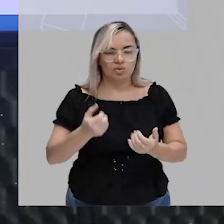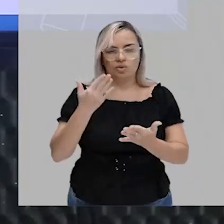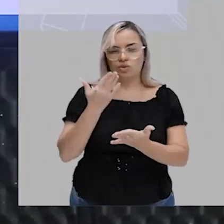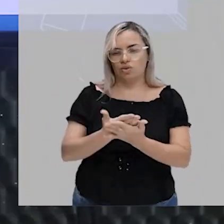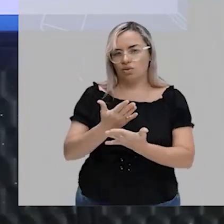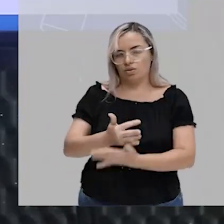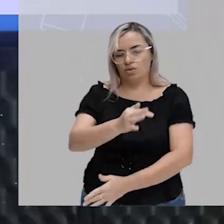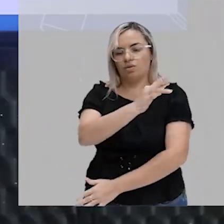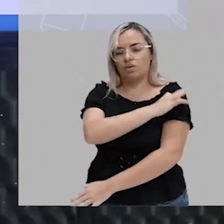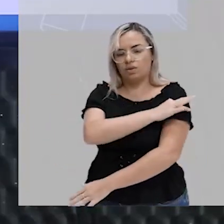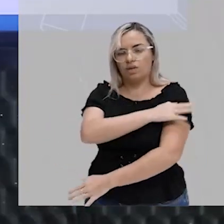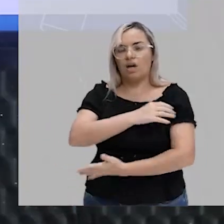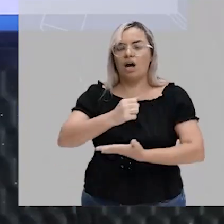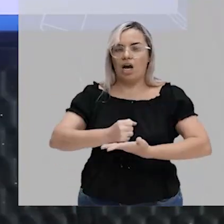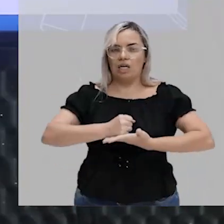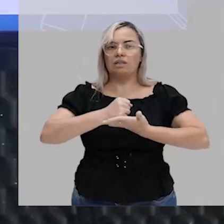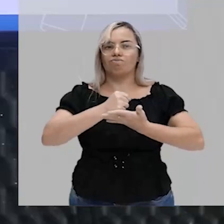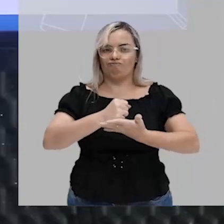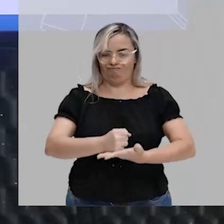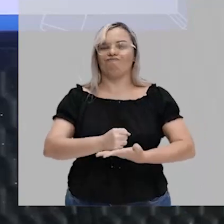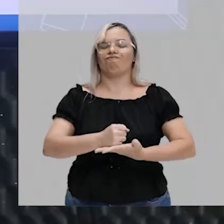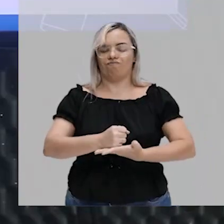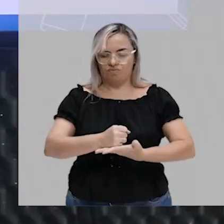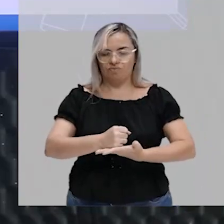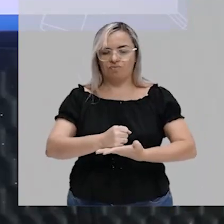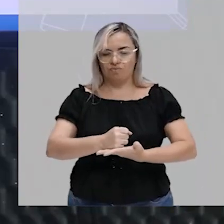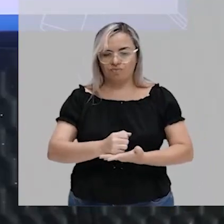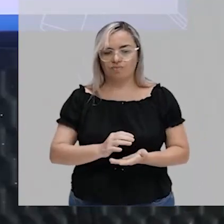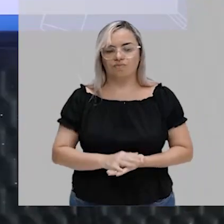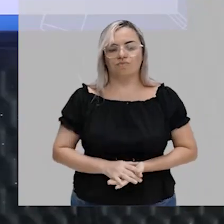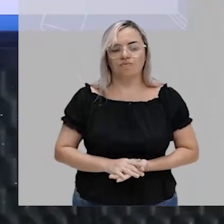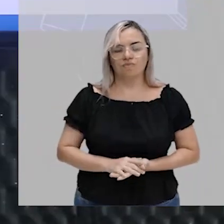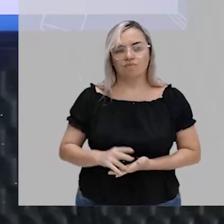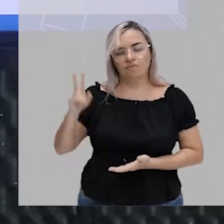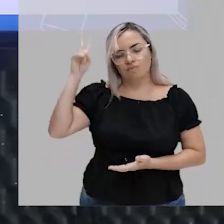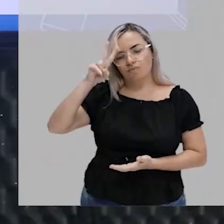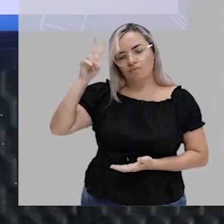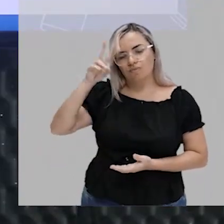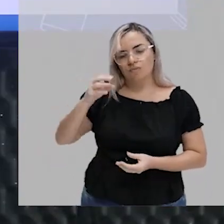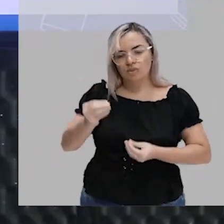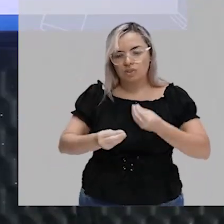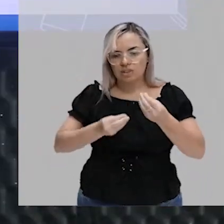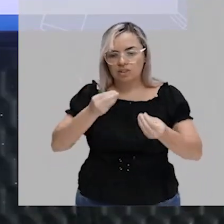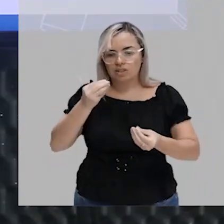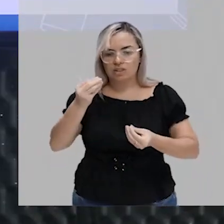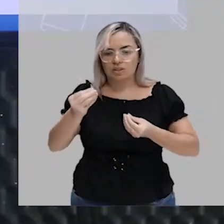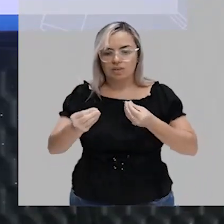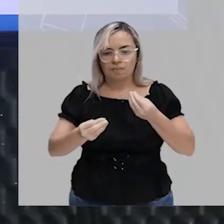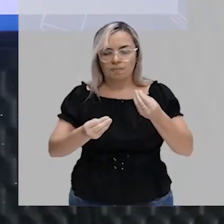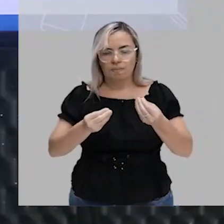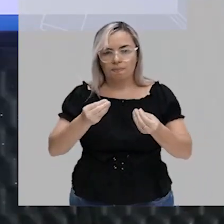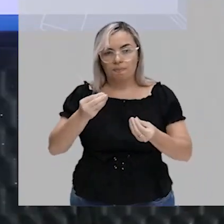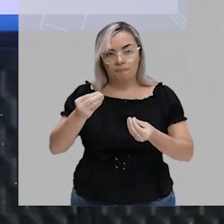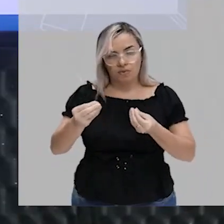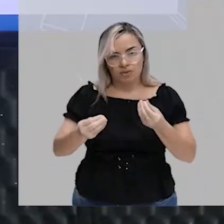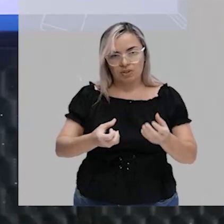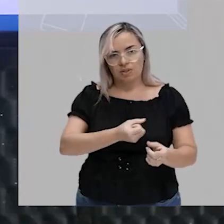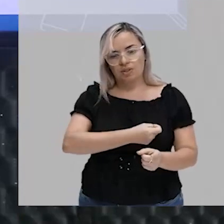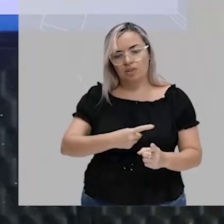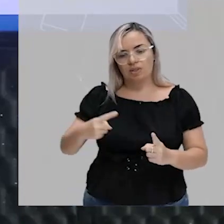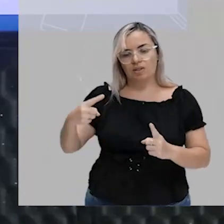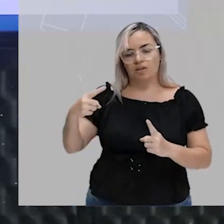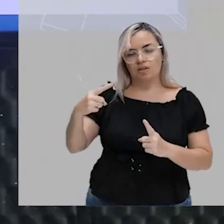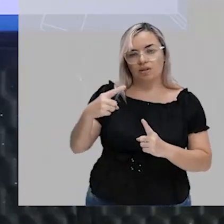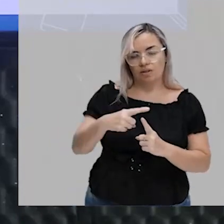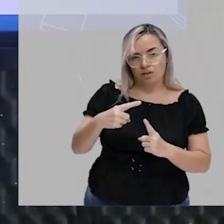tá? Ela também vai te ajudar, tá? E, pra isso, né, lembra, como ele tá falando de inteiro, eu